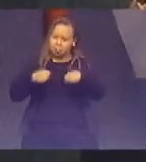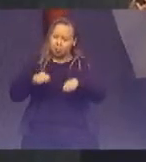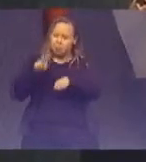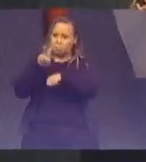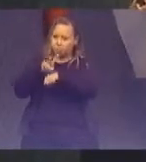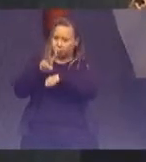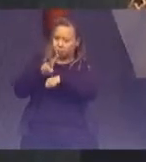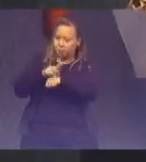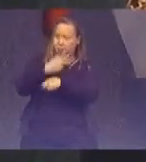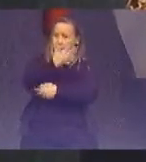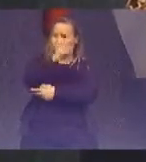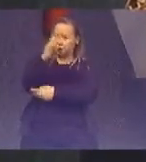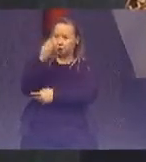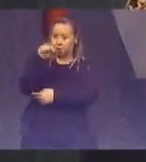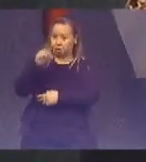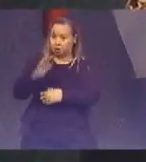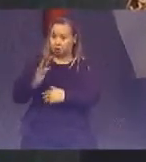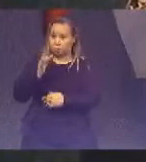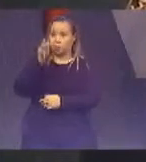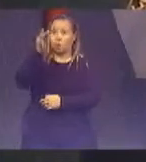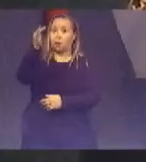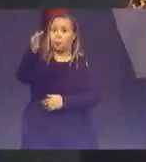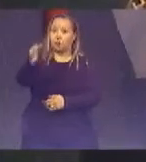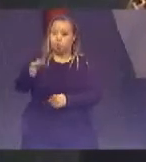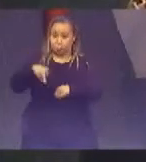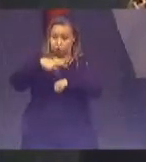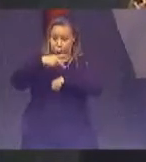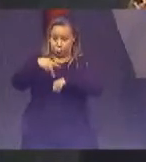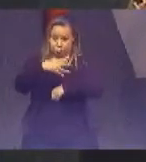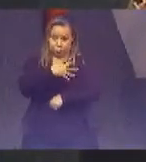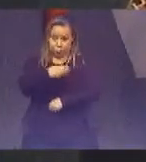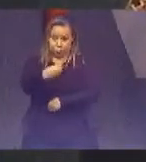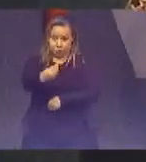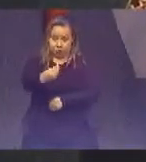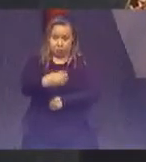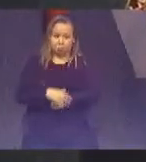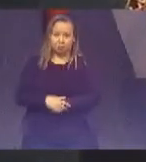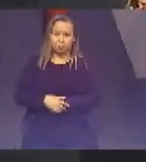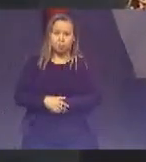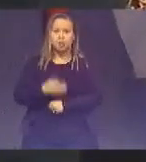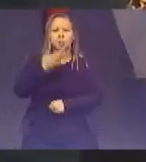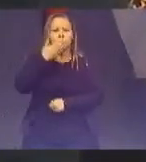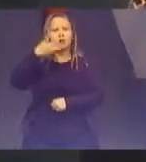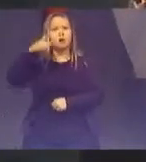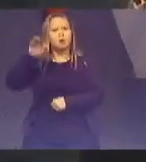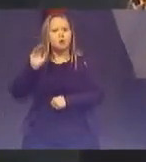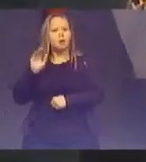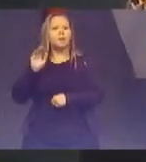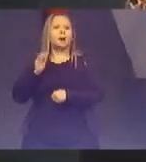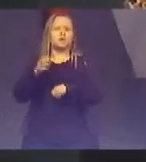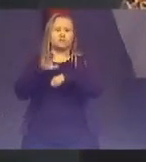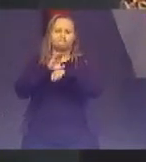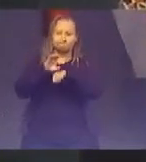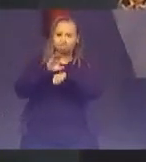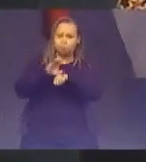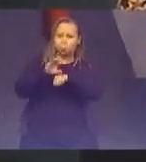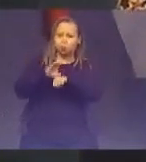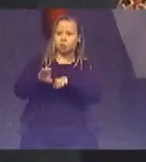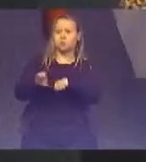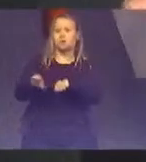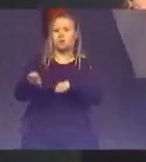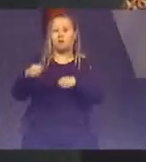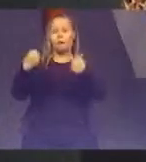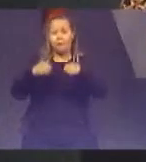para esta e para as futuras gerações esta é uma promessa constitucional que precisa de ações